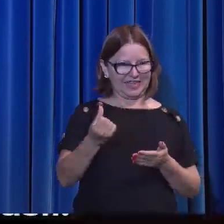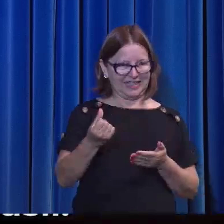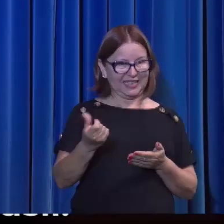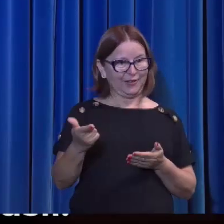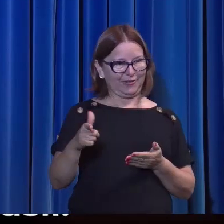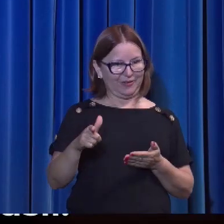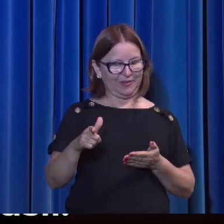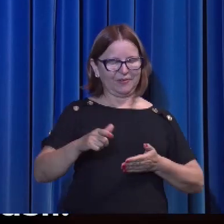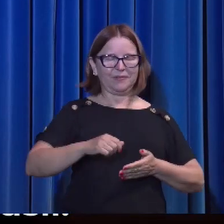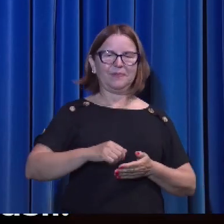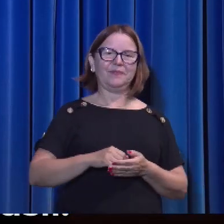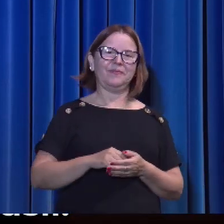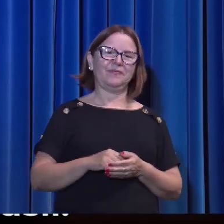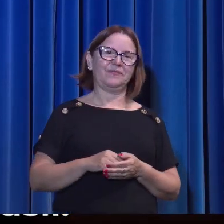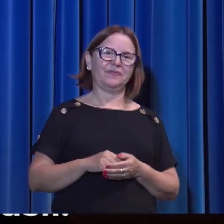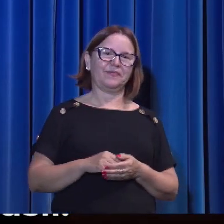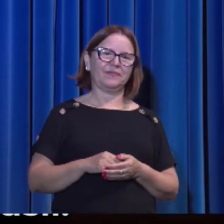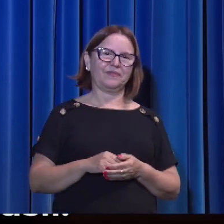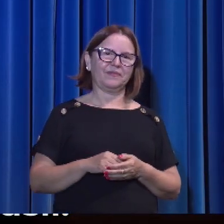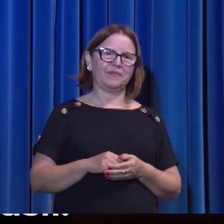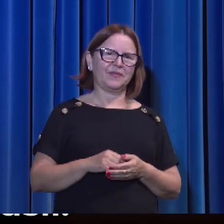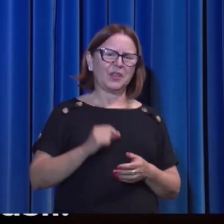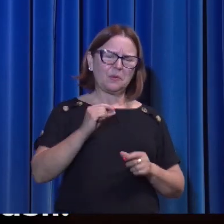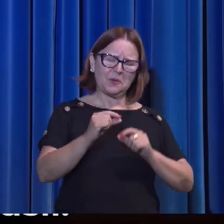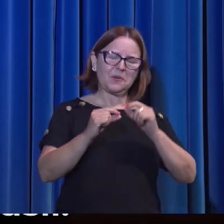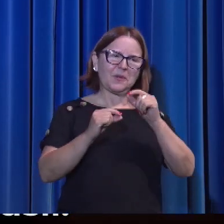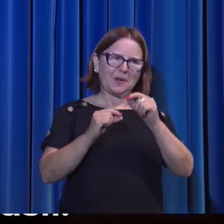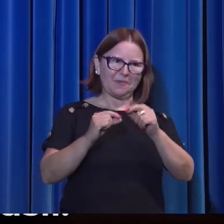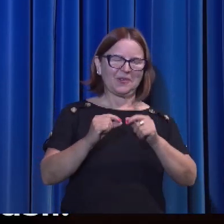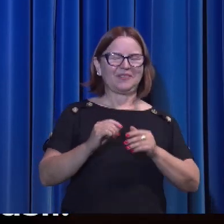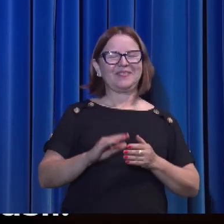16. Nós vamos andando assim devagarzinho.